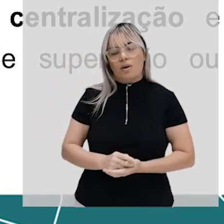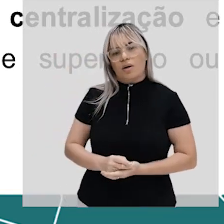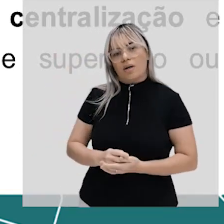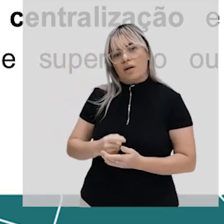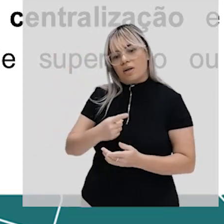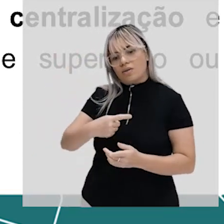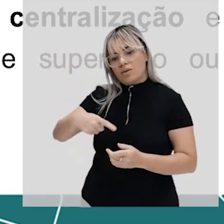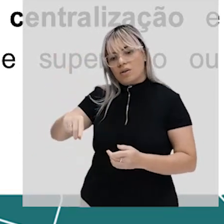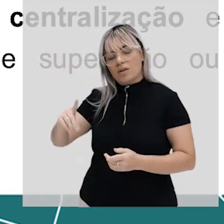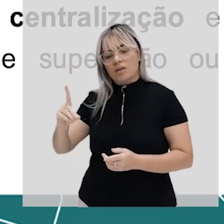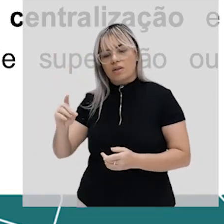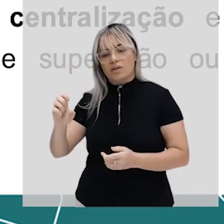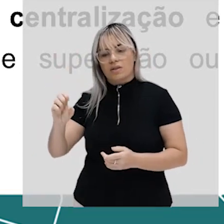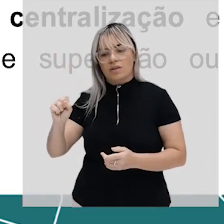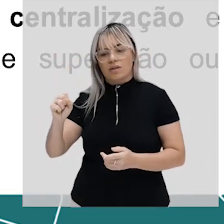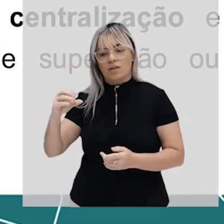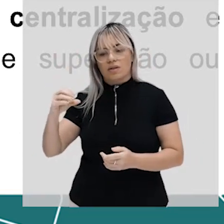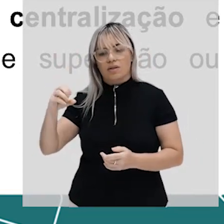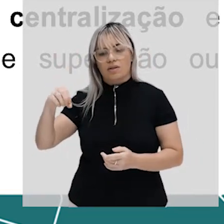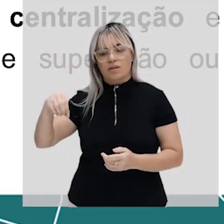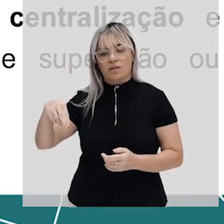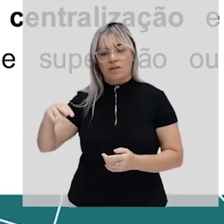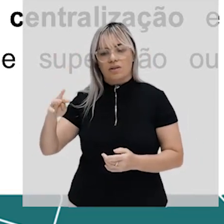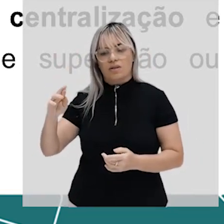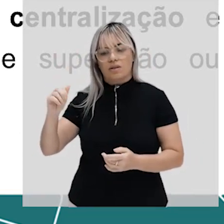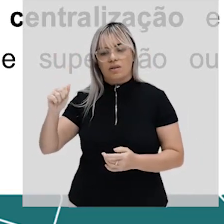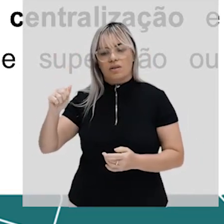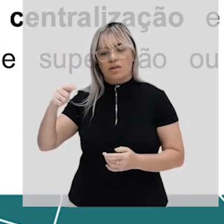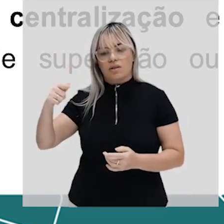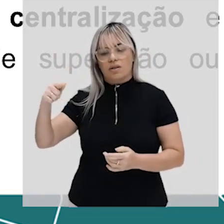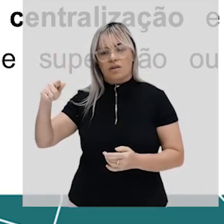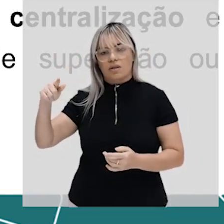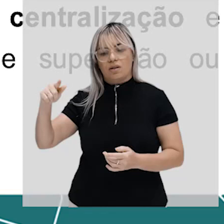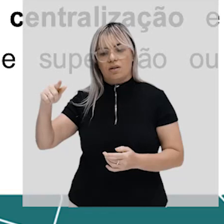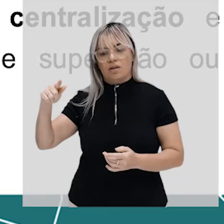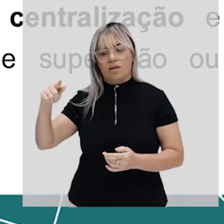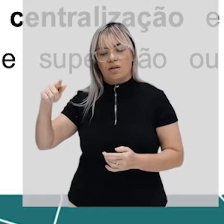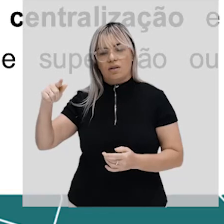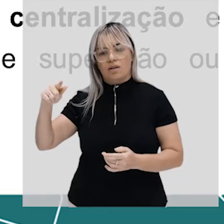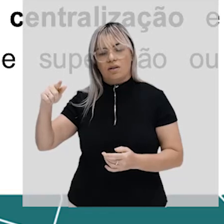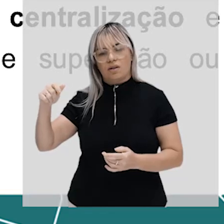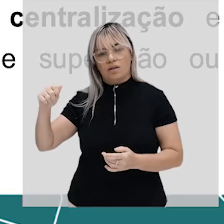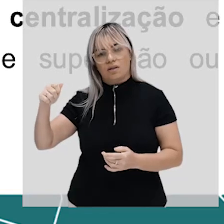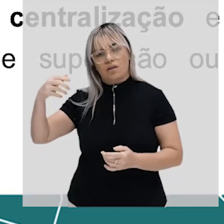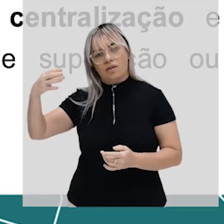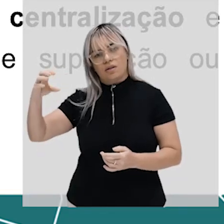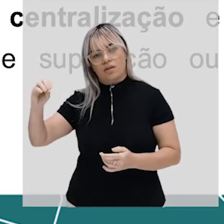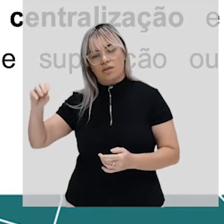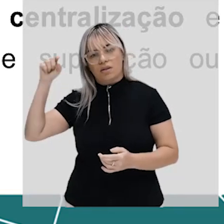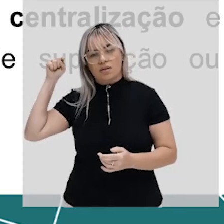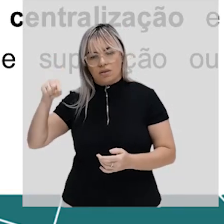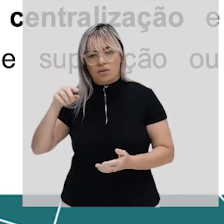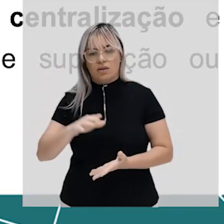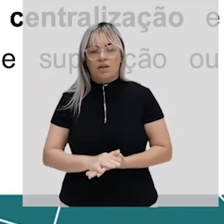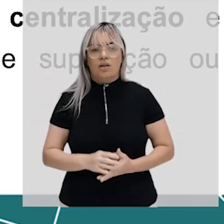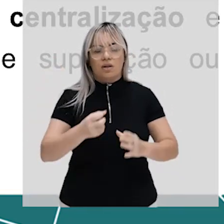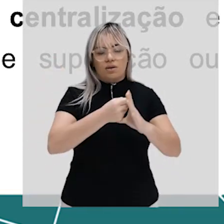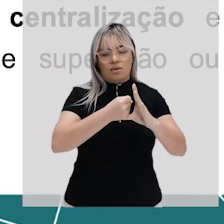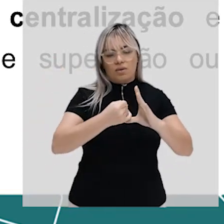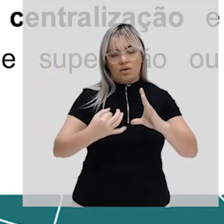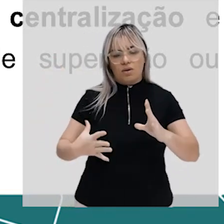anota isso na Antiguidade o Estado tem como característica a descentralização